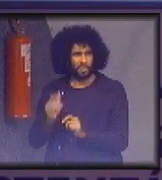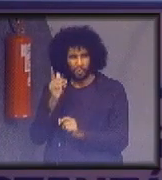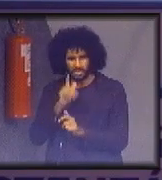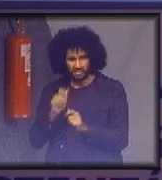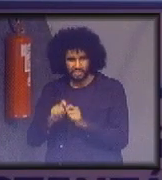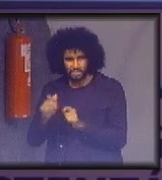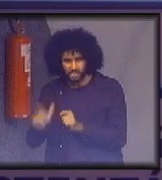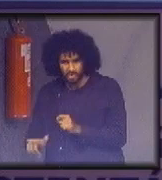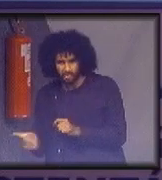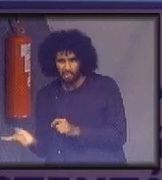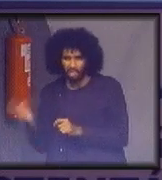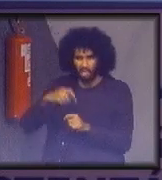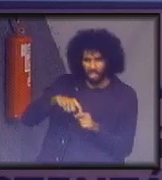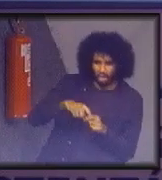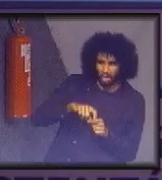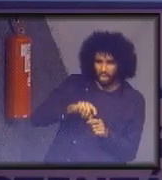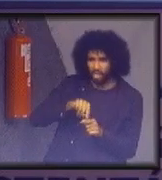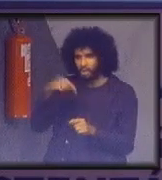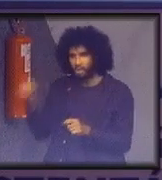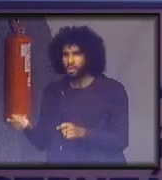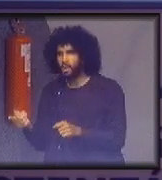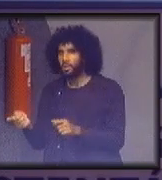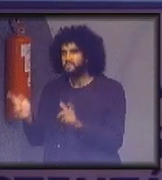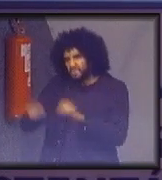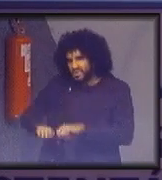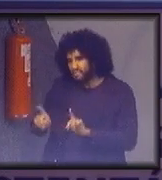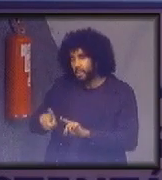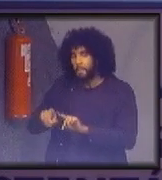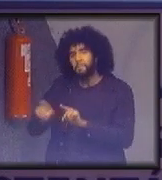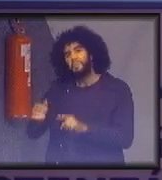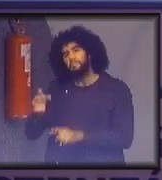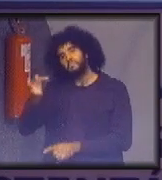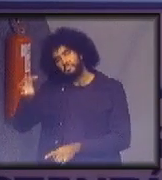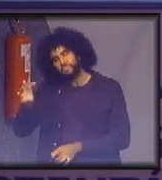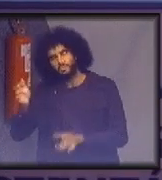saída e volta. Isso não está ainda disponível, mas vai estar em algum momento.